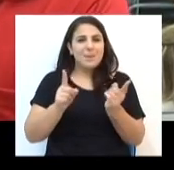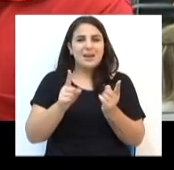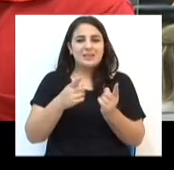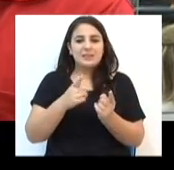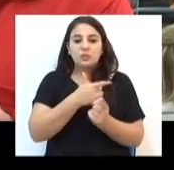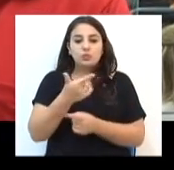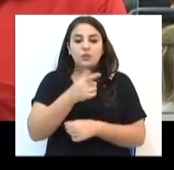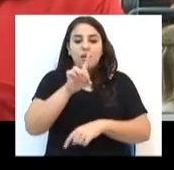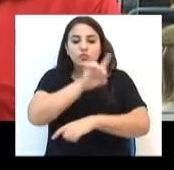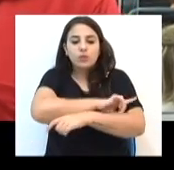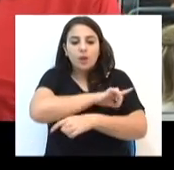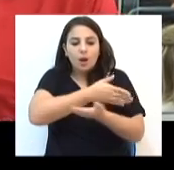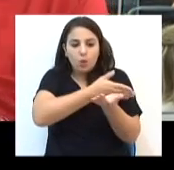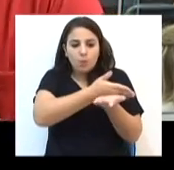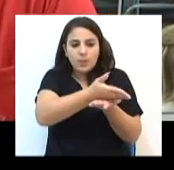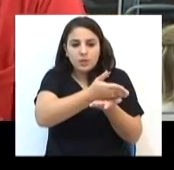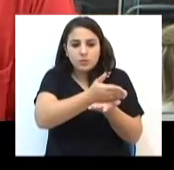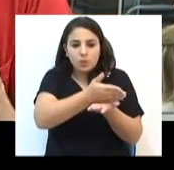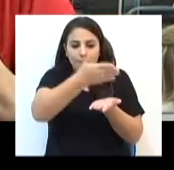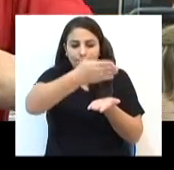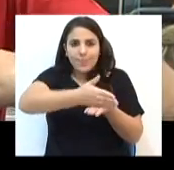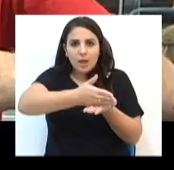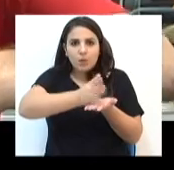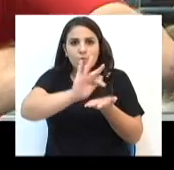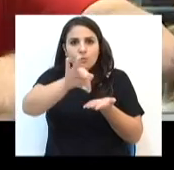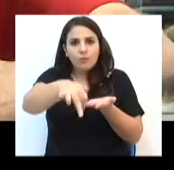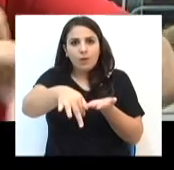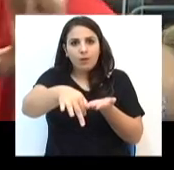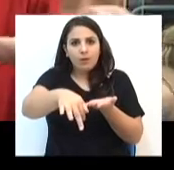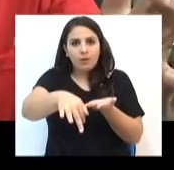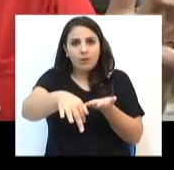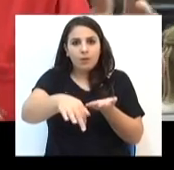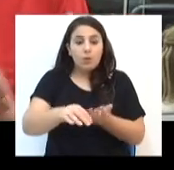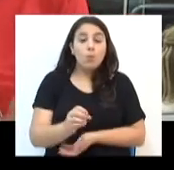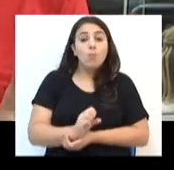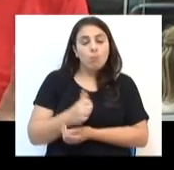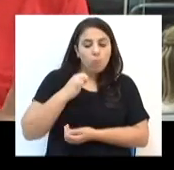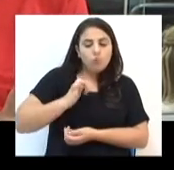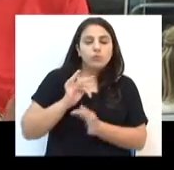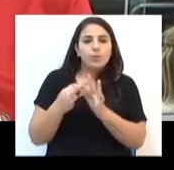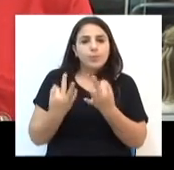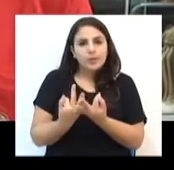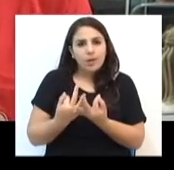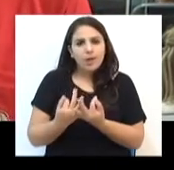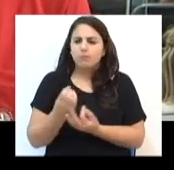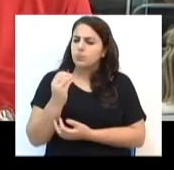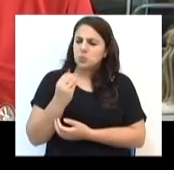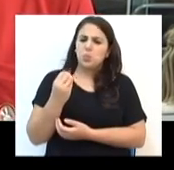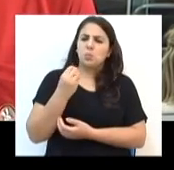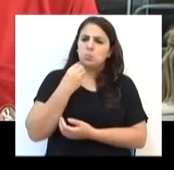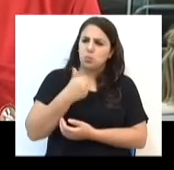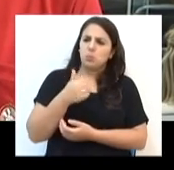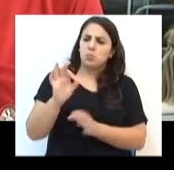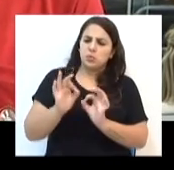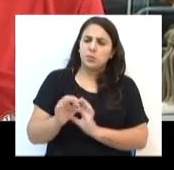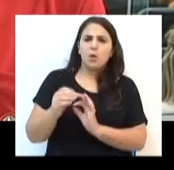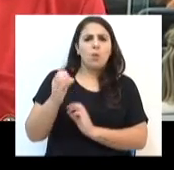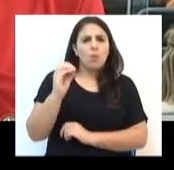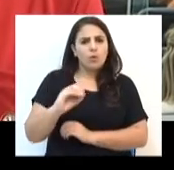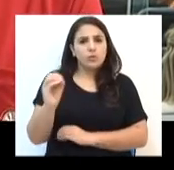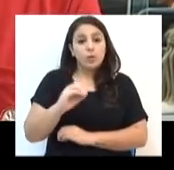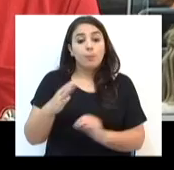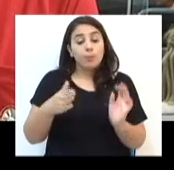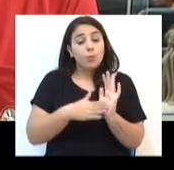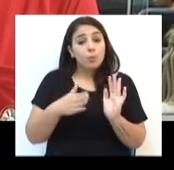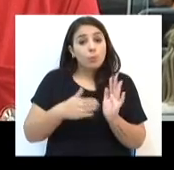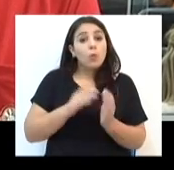sem data de começar e terminar. Cito um, Bolsa Família, programa excelente, mas a proposta